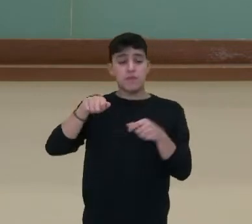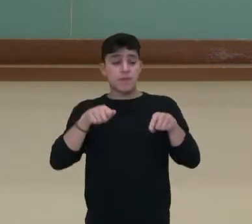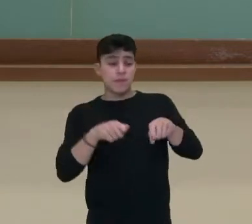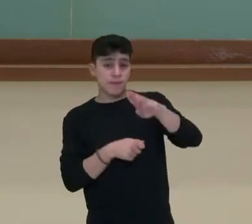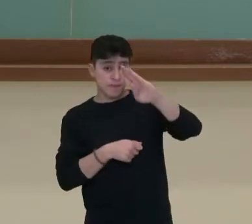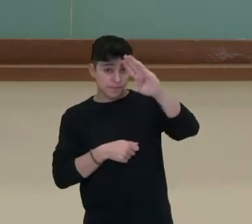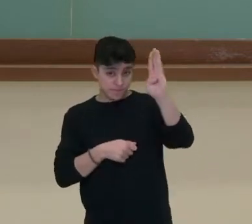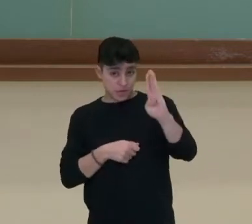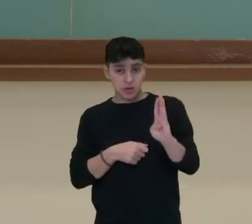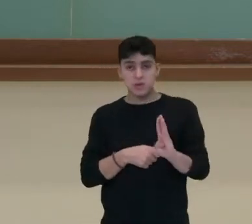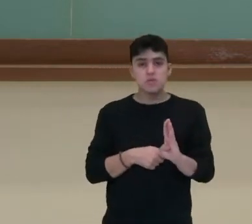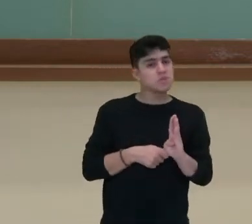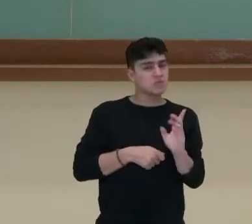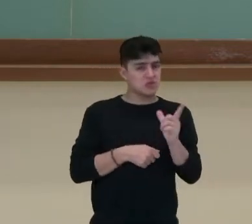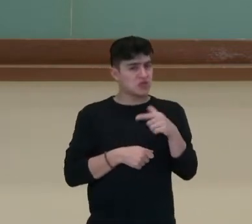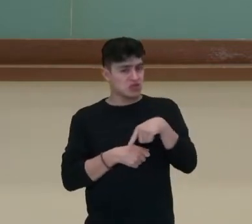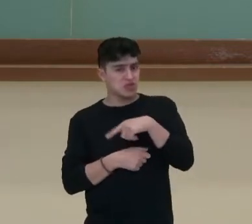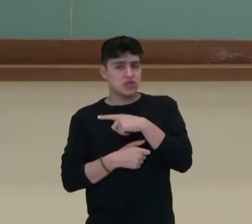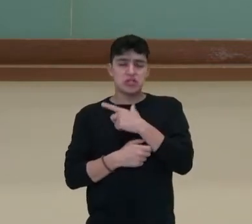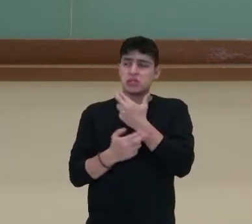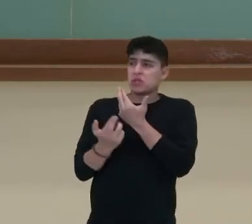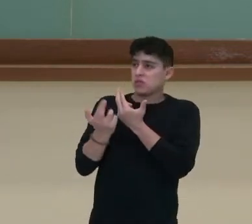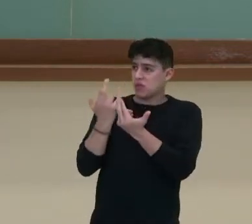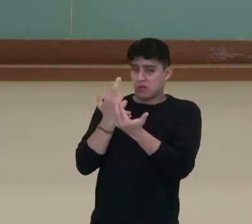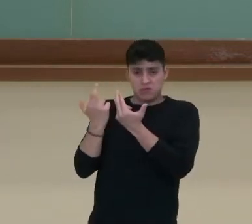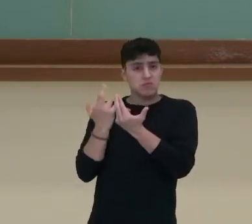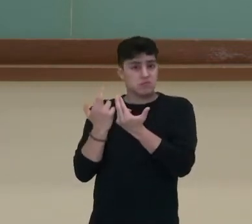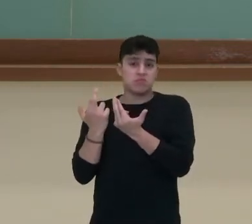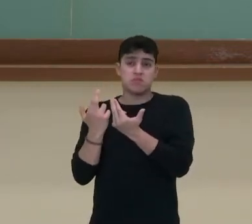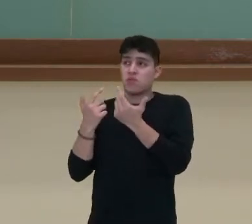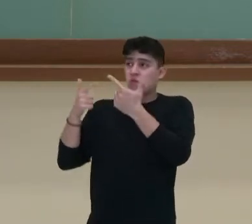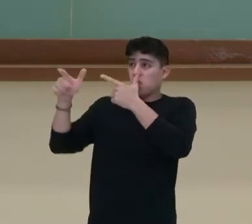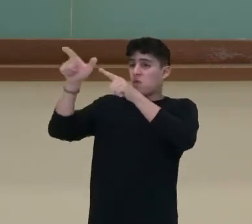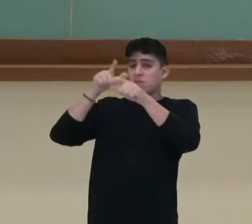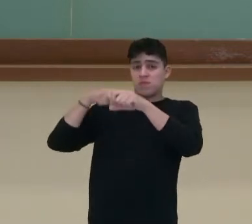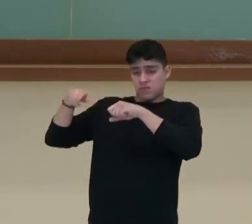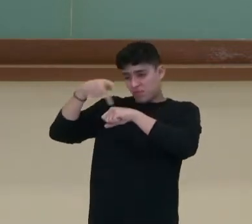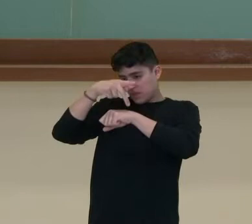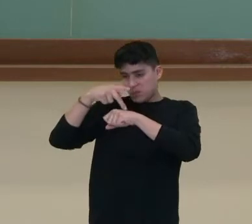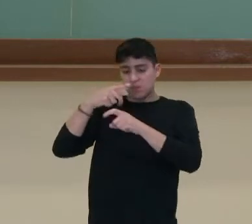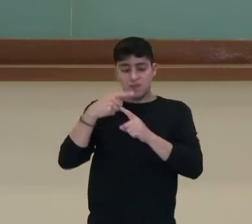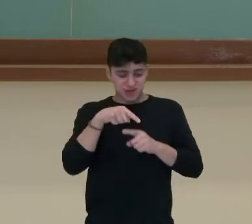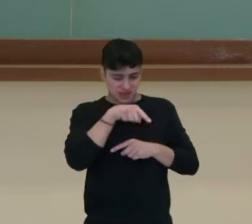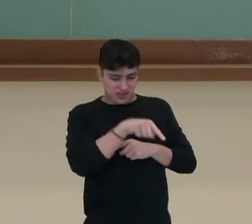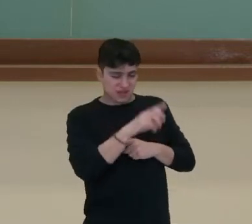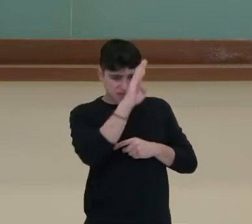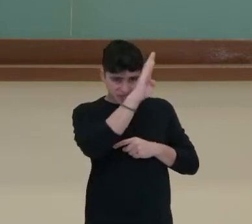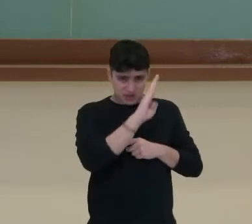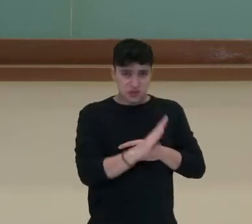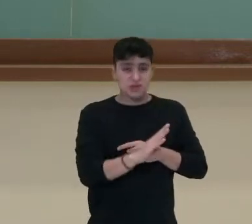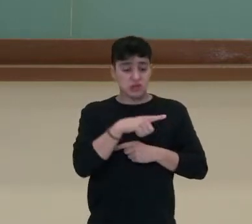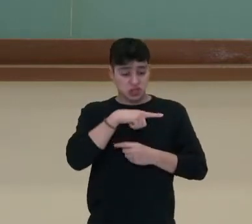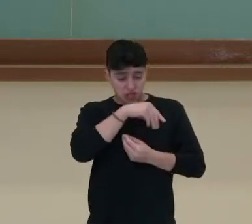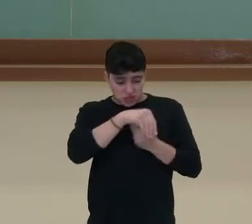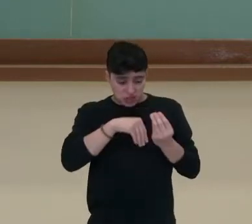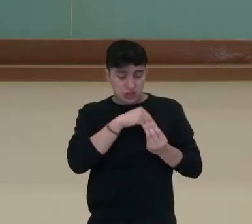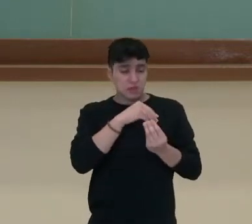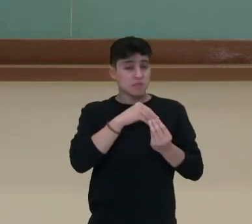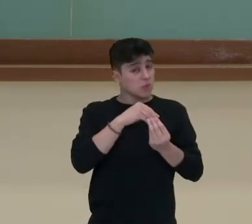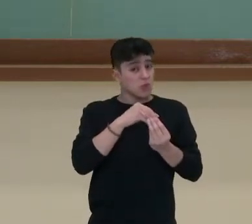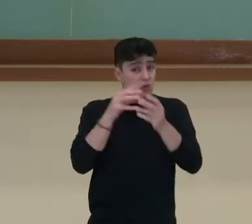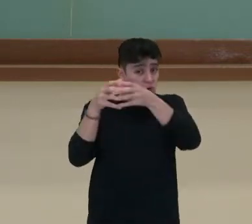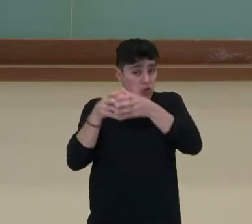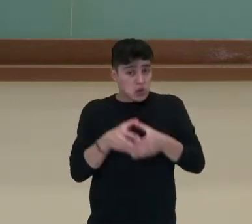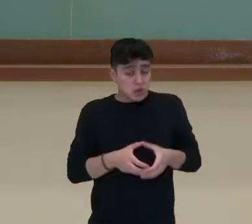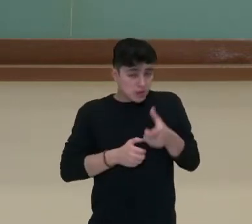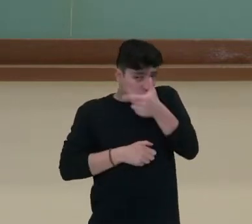tinha uma proximidade populacional de imigrantes que vinham dos países das duas alianças militares e o Brasil